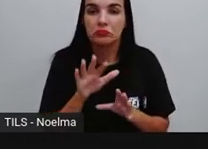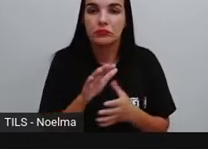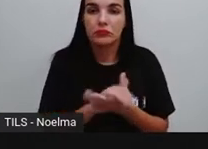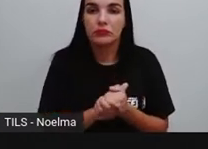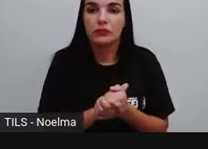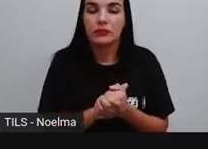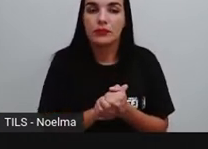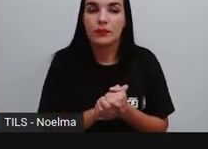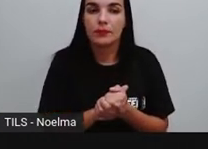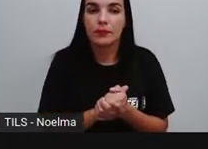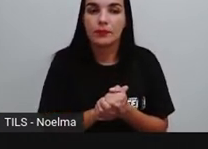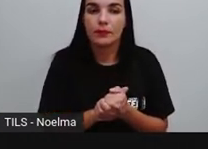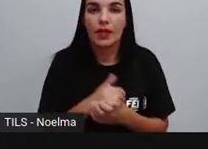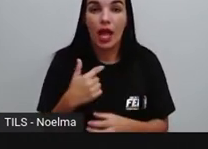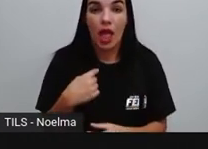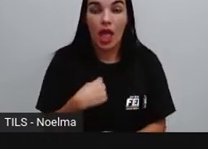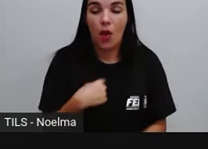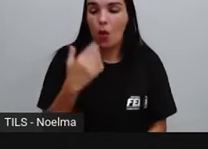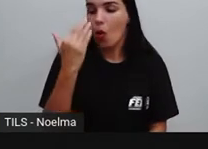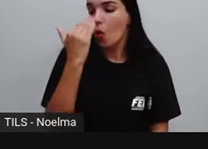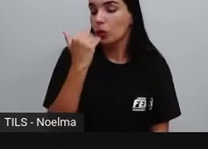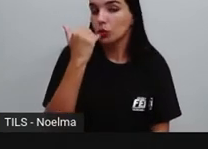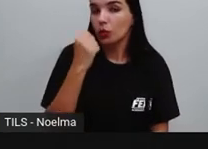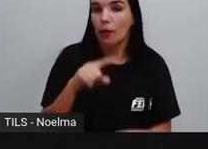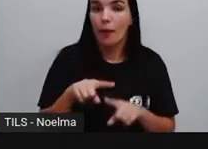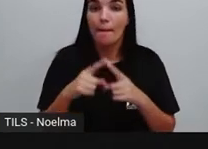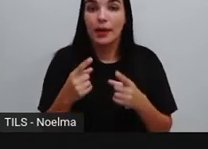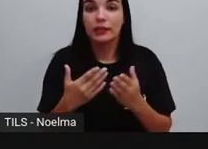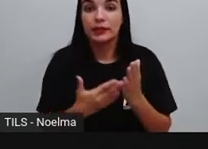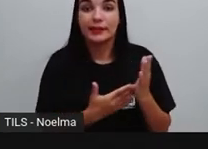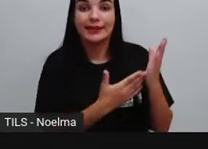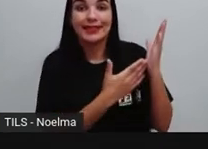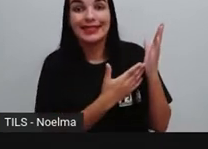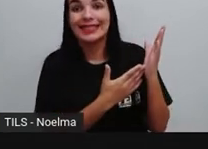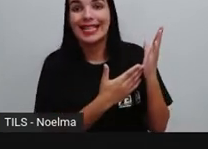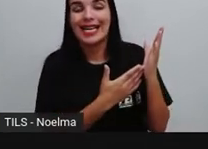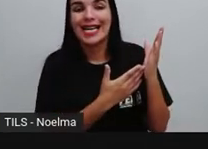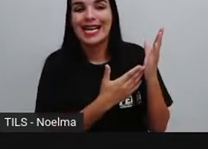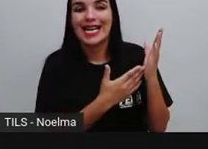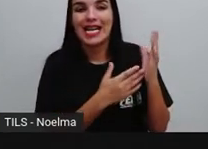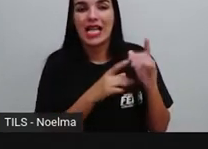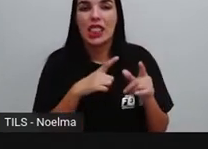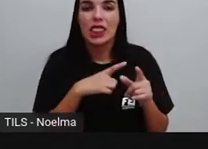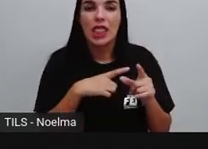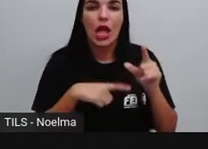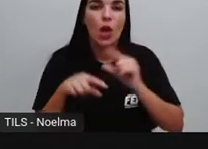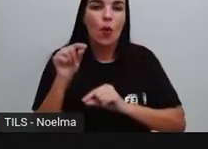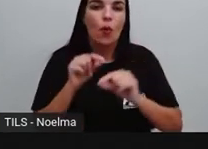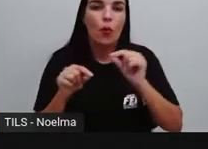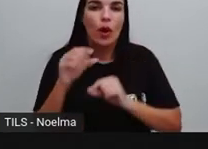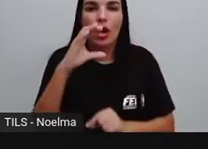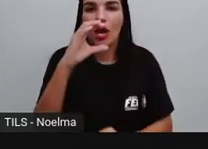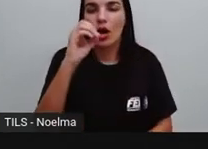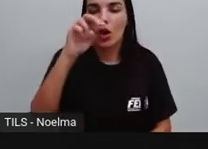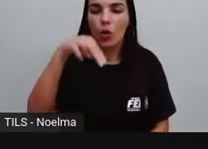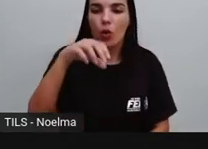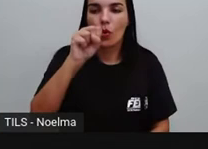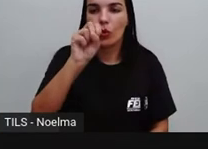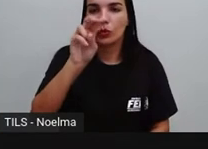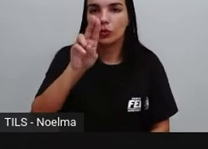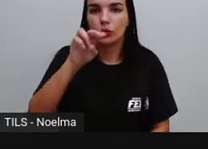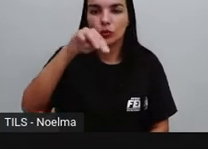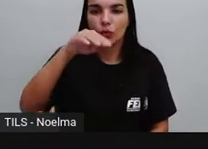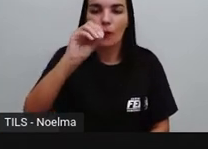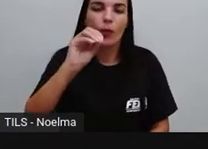conjugado, seria eu consumo, né? Só que neste caso aqui, o grande consumo de açúcar, esse consumo não está como